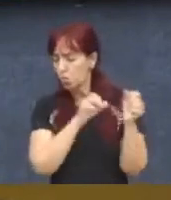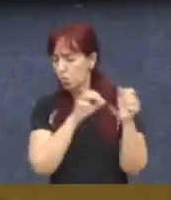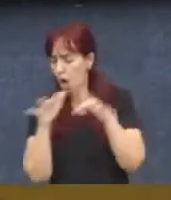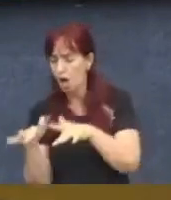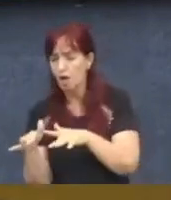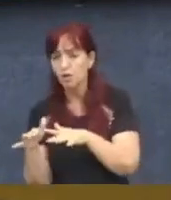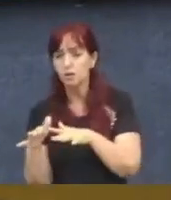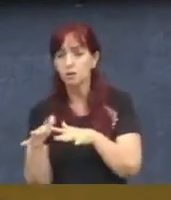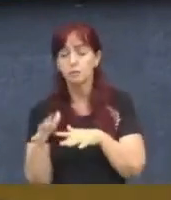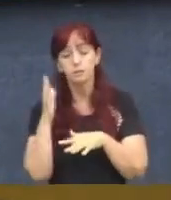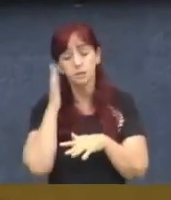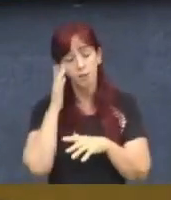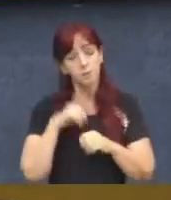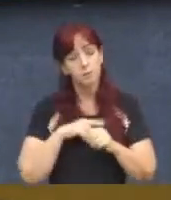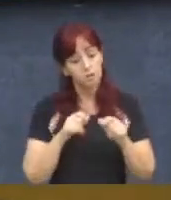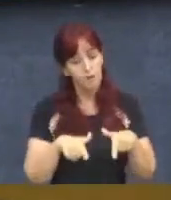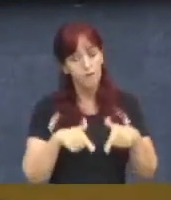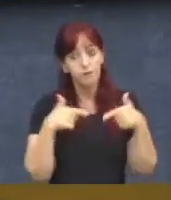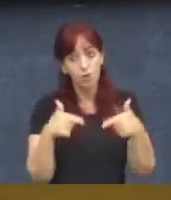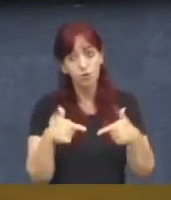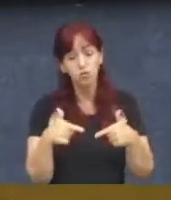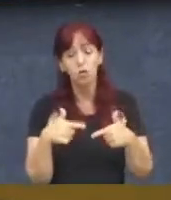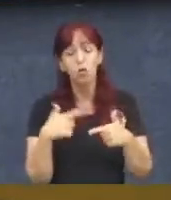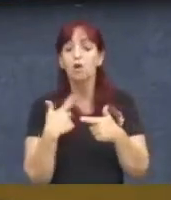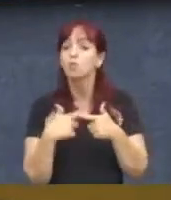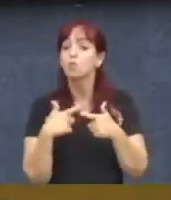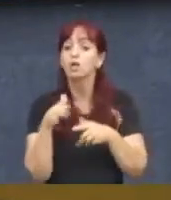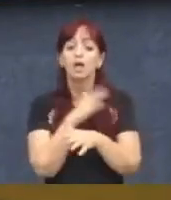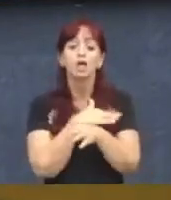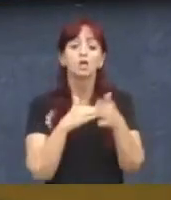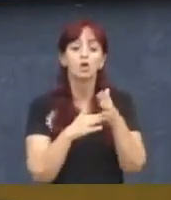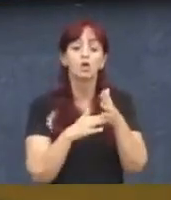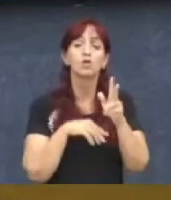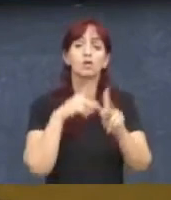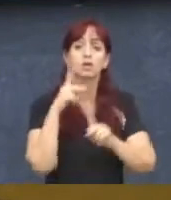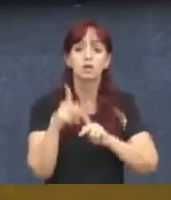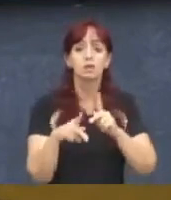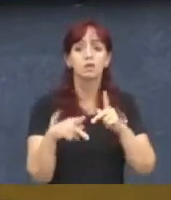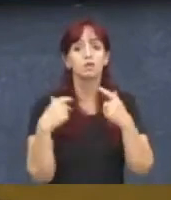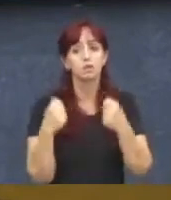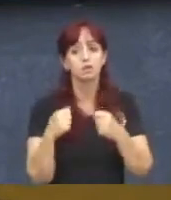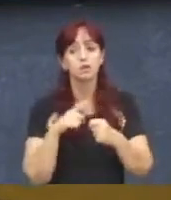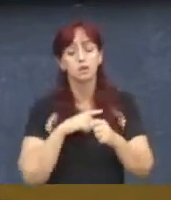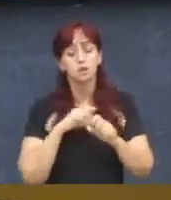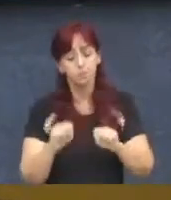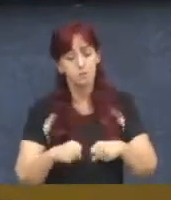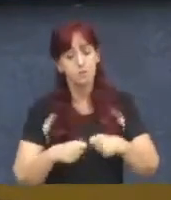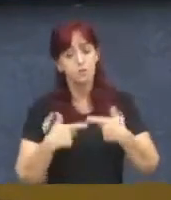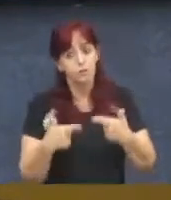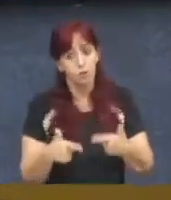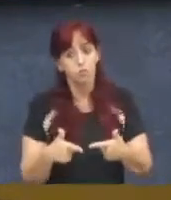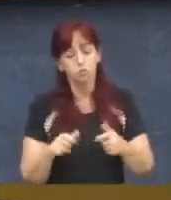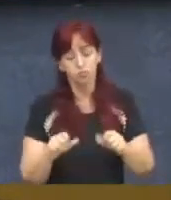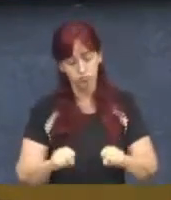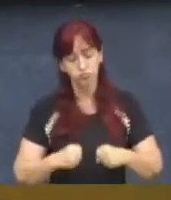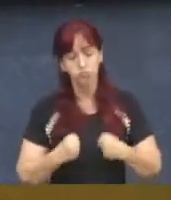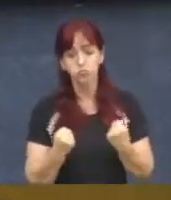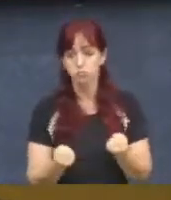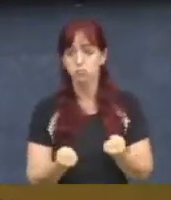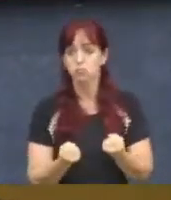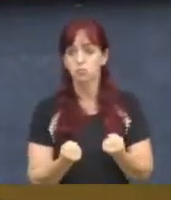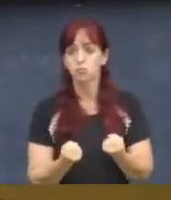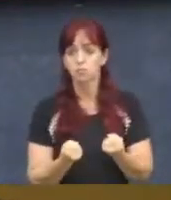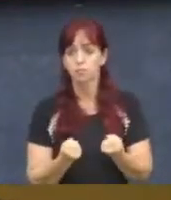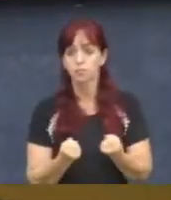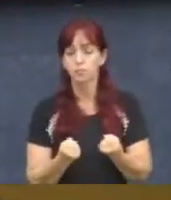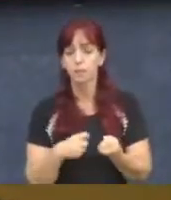isso é de interesse de todos, certamente é interesse do prefeito também e é interesse de todos nós vereadores. O